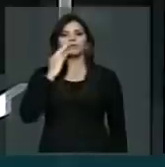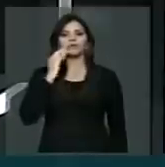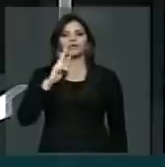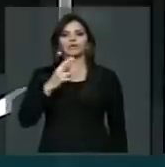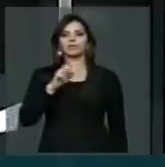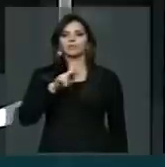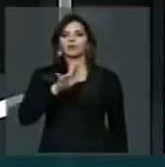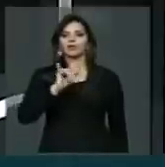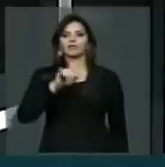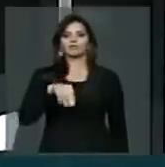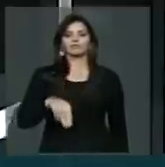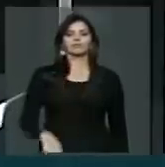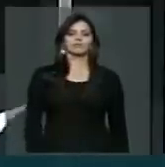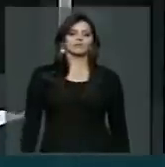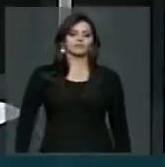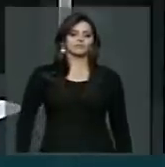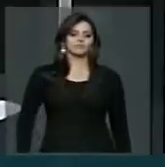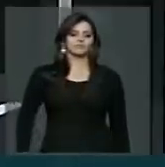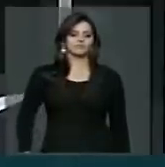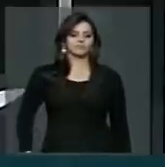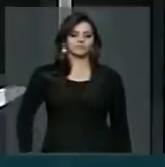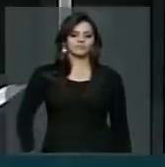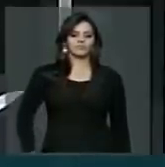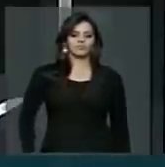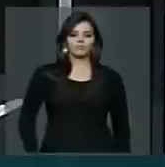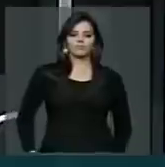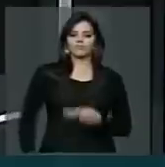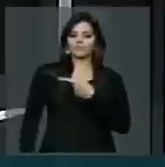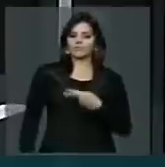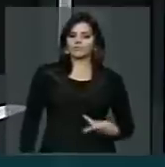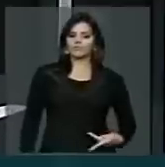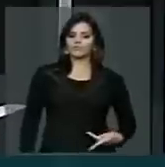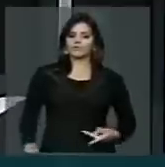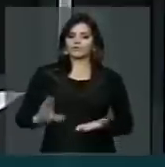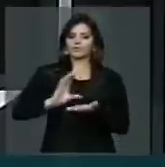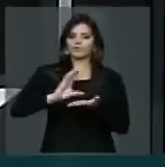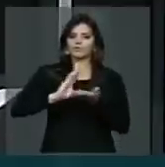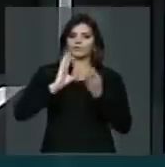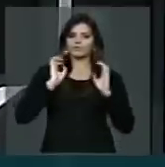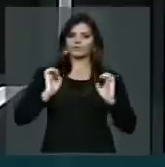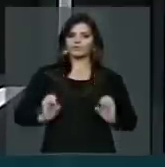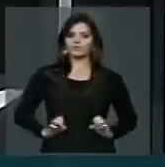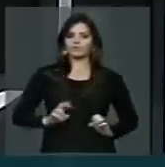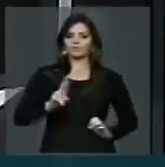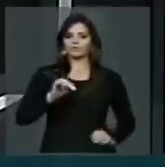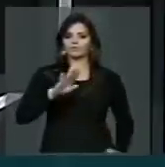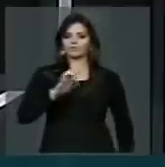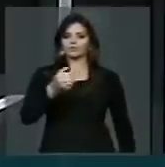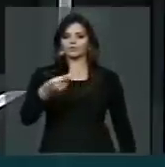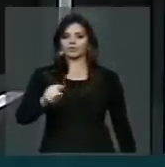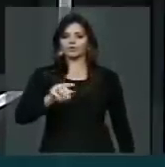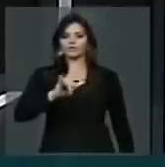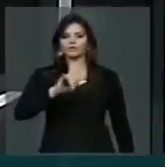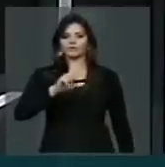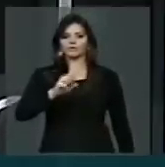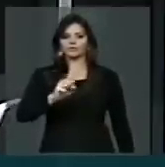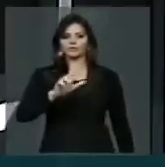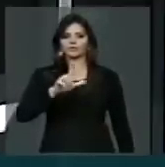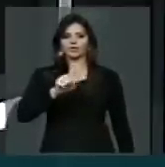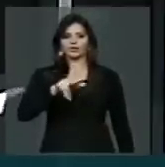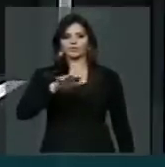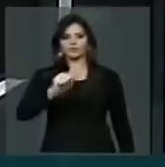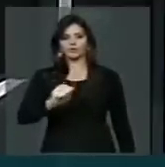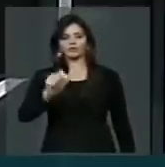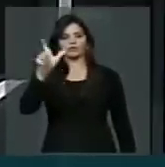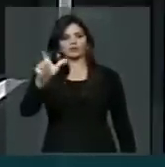Ausbein, ao presidente do Conselho de Ética da União Nacional Islâmica, Sheikh